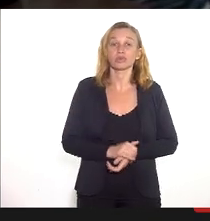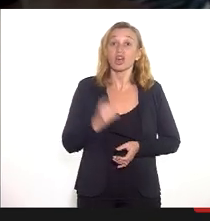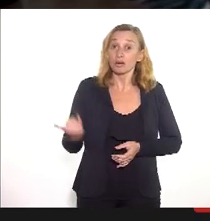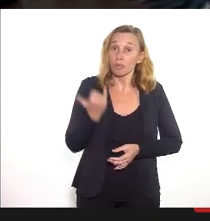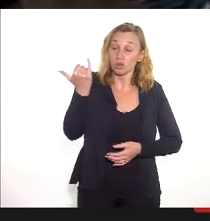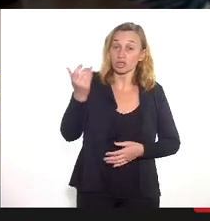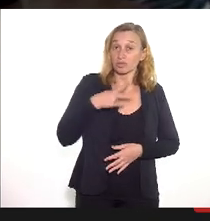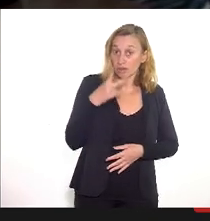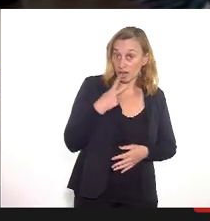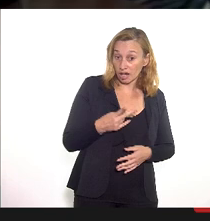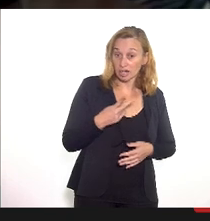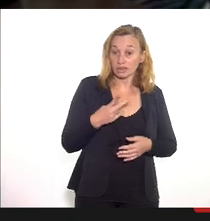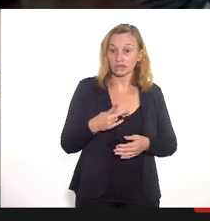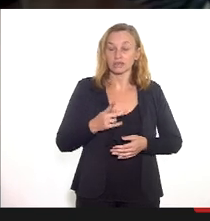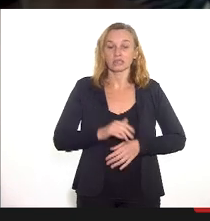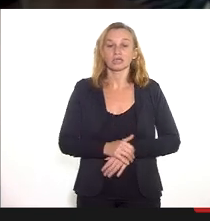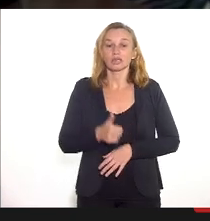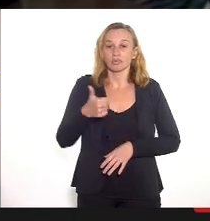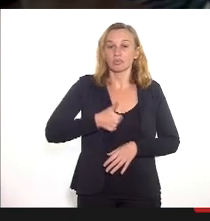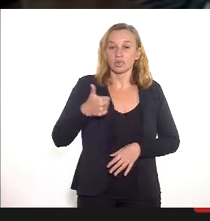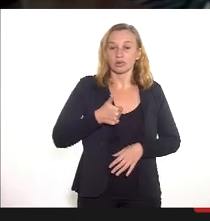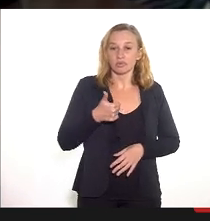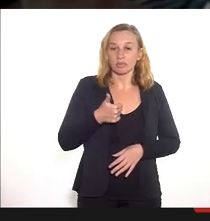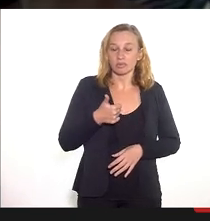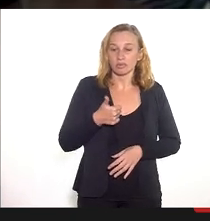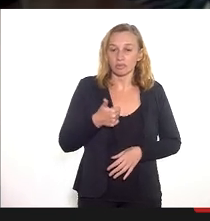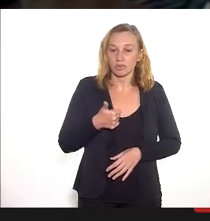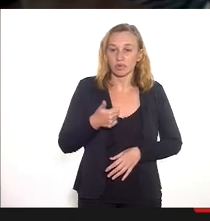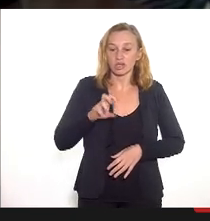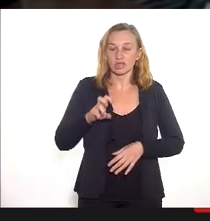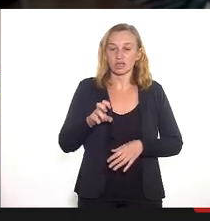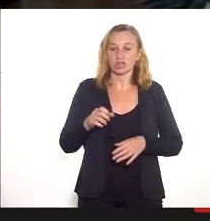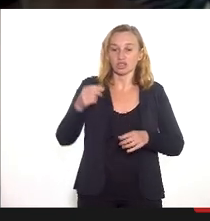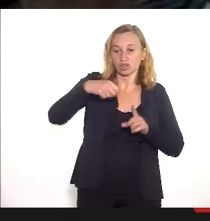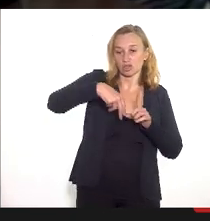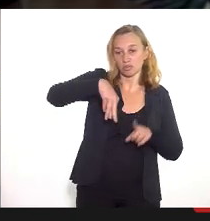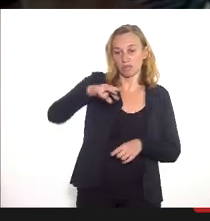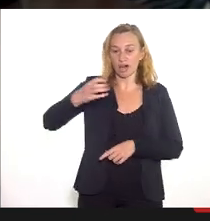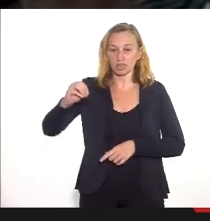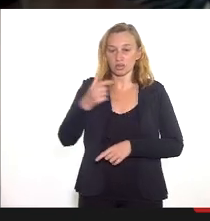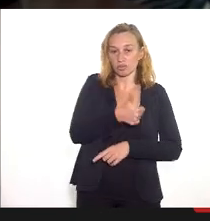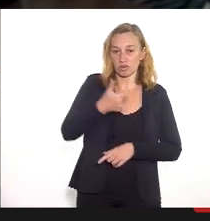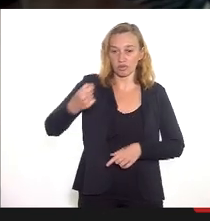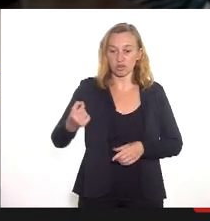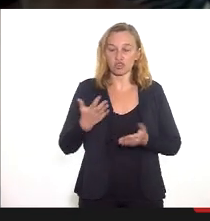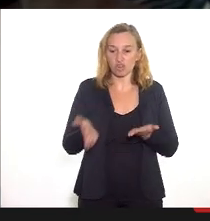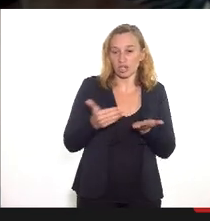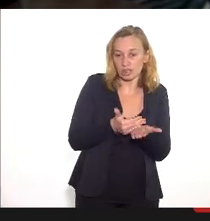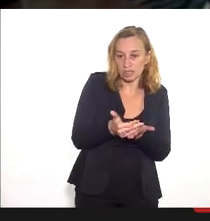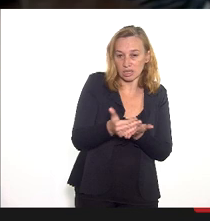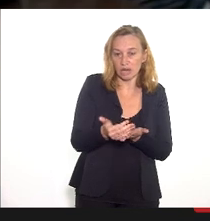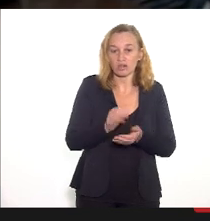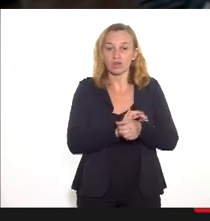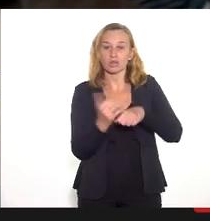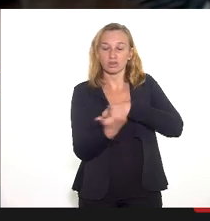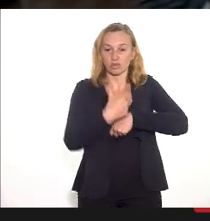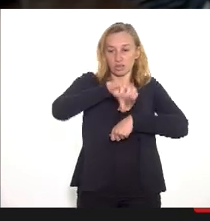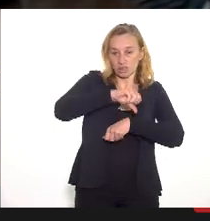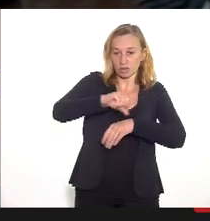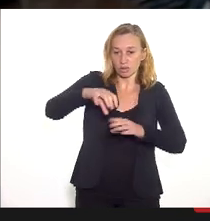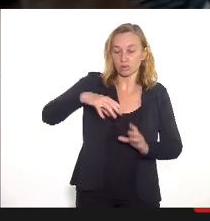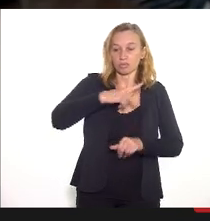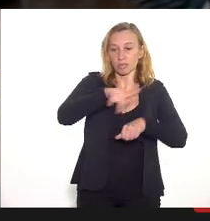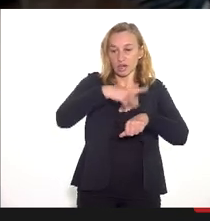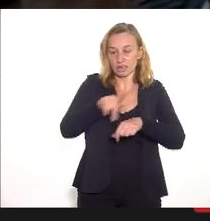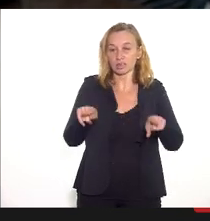importante ressaltar que até a primeira quinzena de março de 2020, ainda se iniciavam os casos de Covid-19 no país e